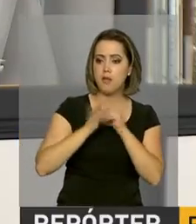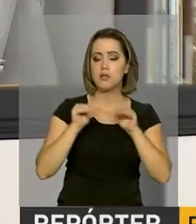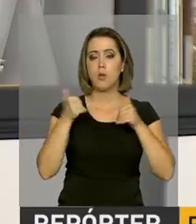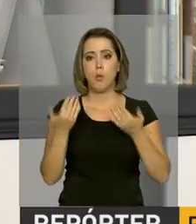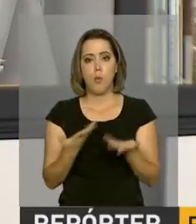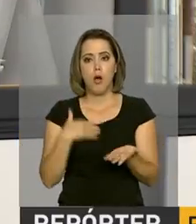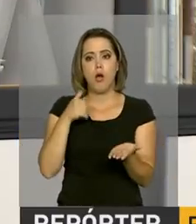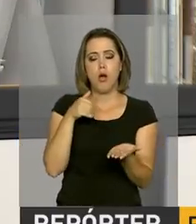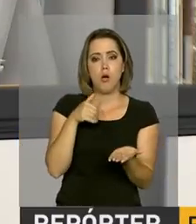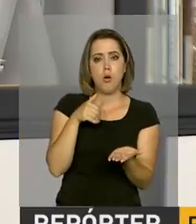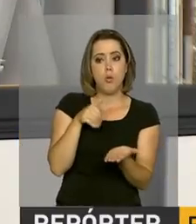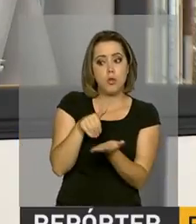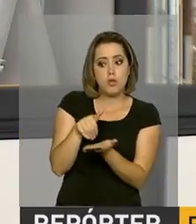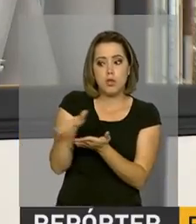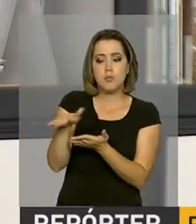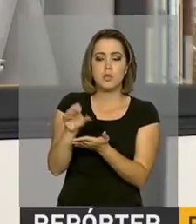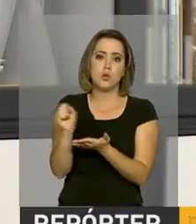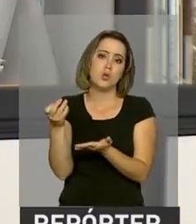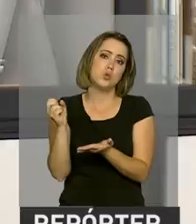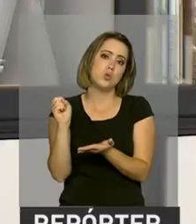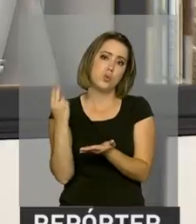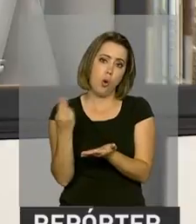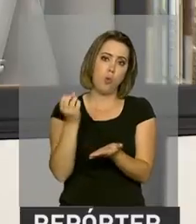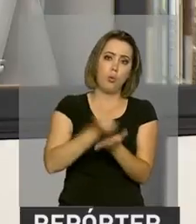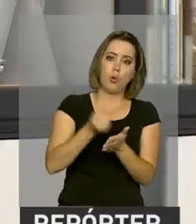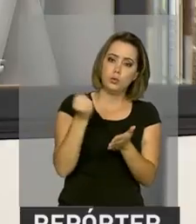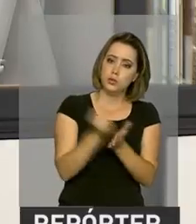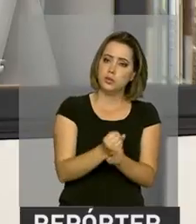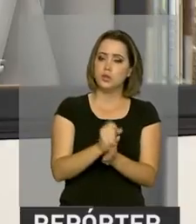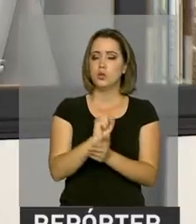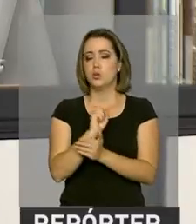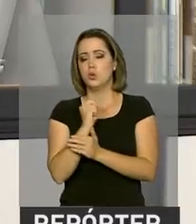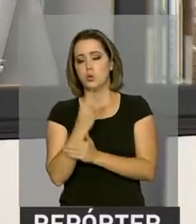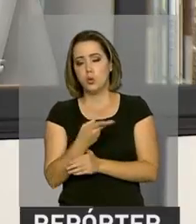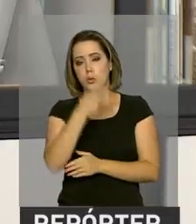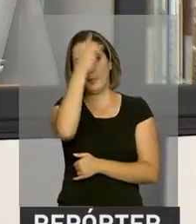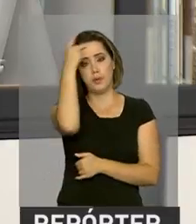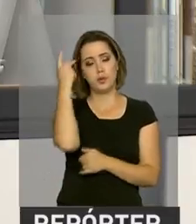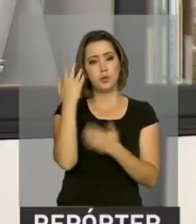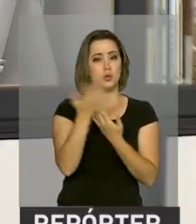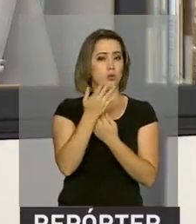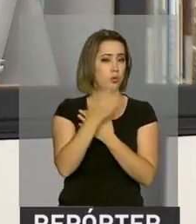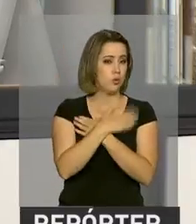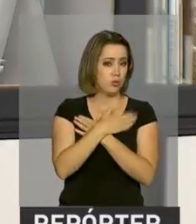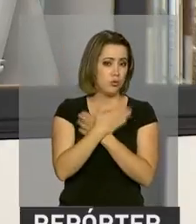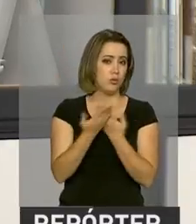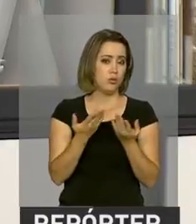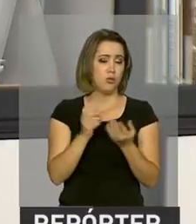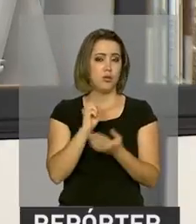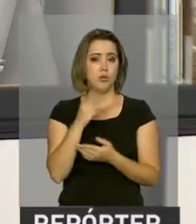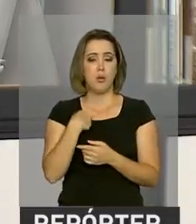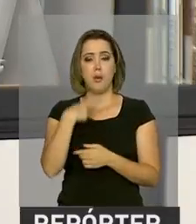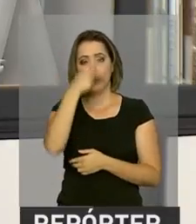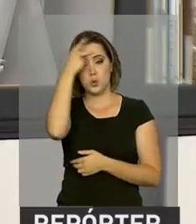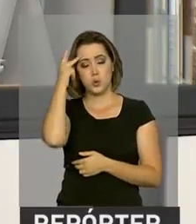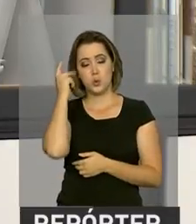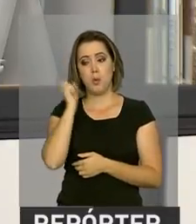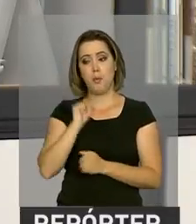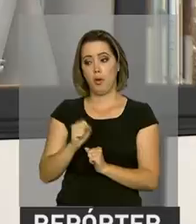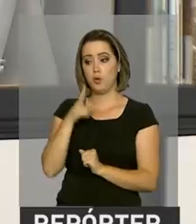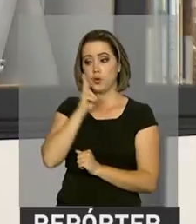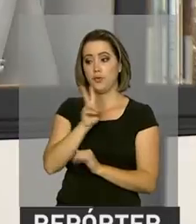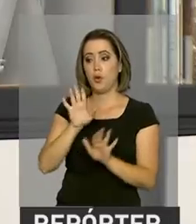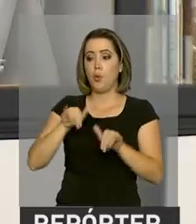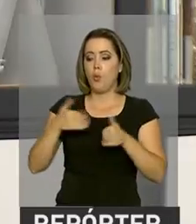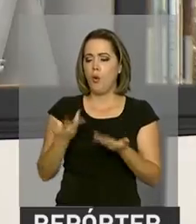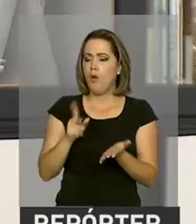contratações, taxa de informalidade. Então, ela permite que um trabalhador possa saber qual é a realidade